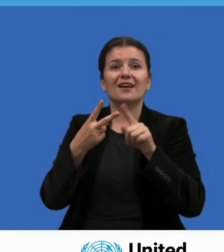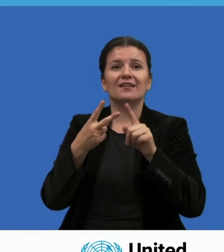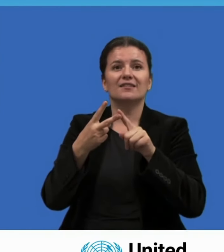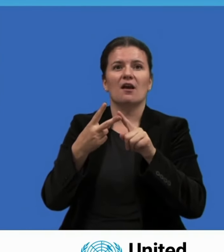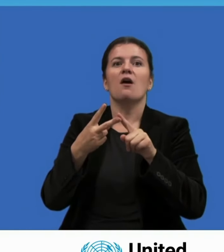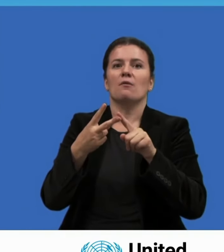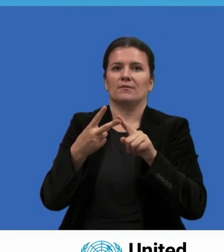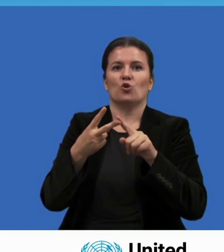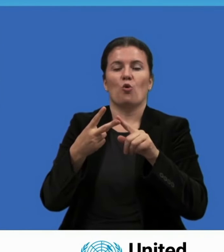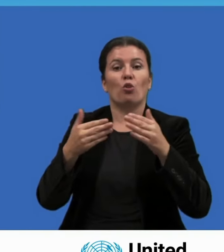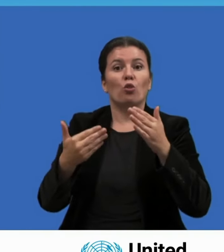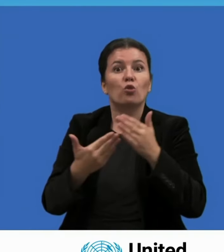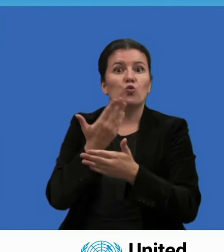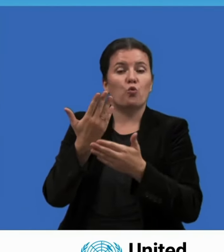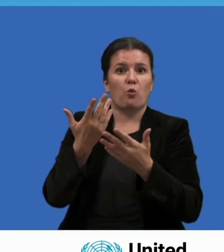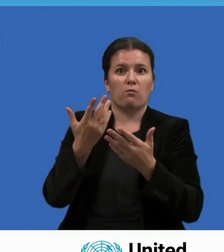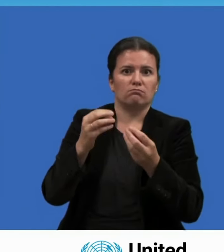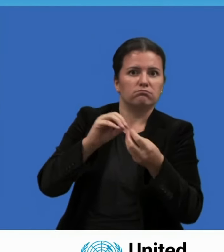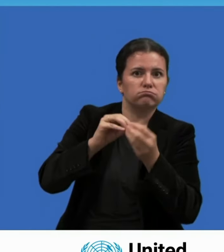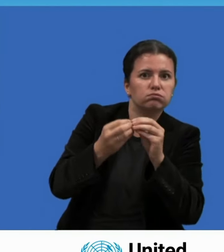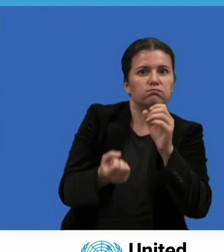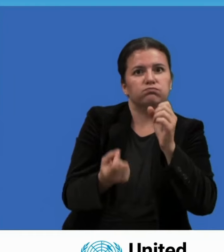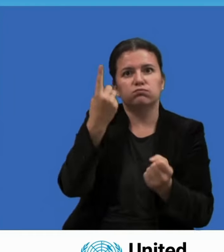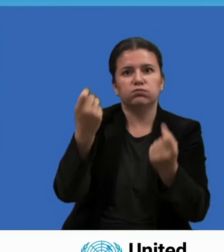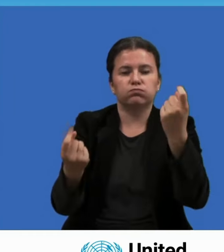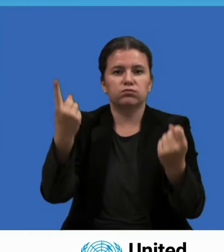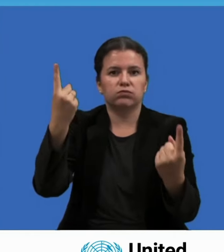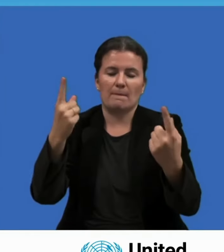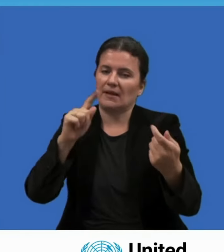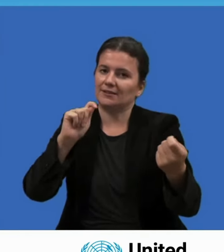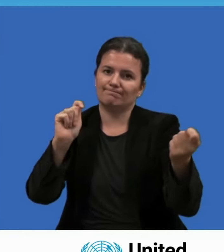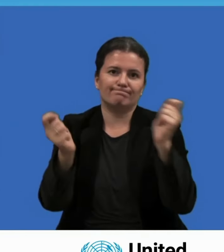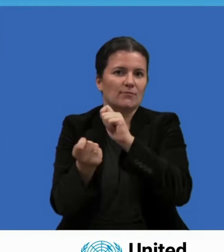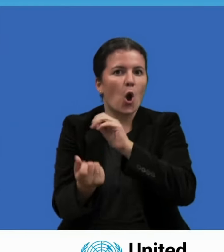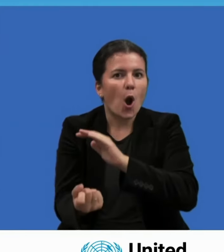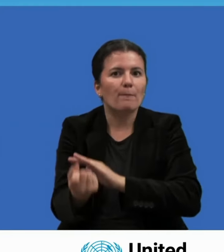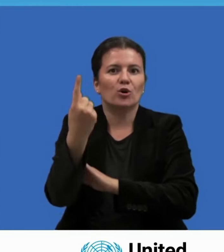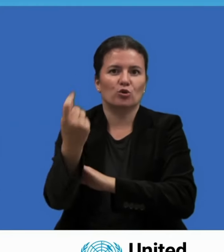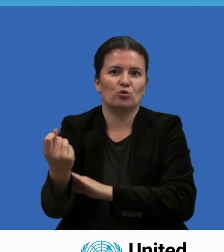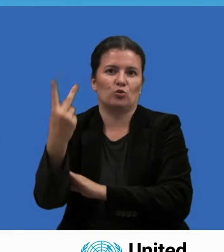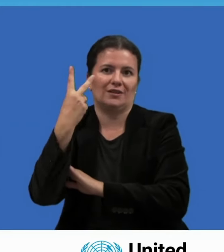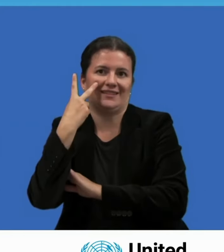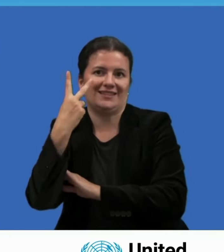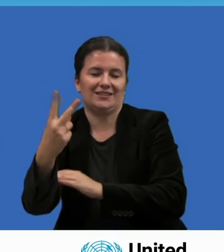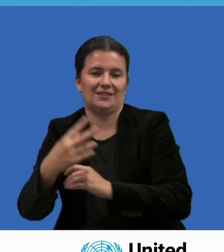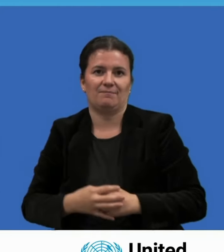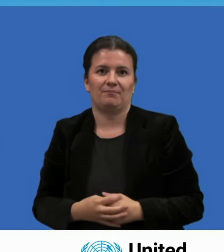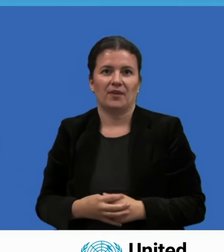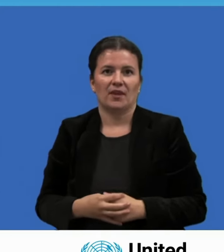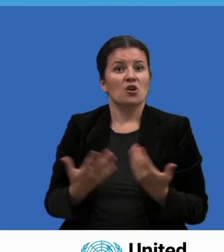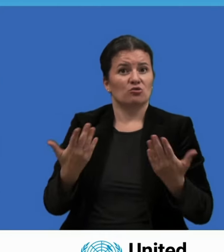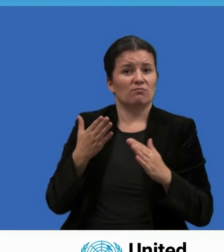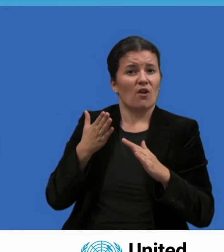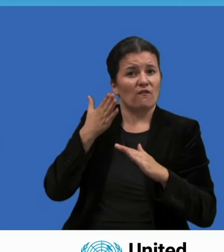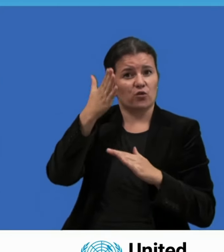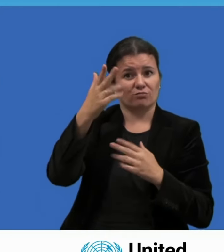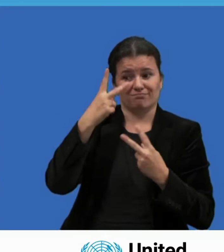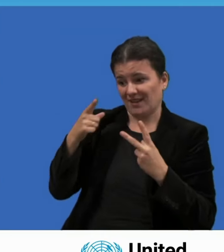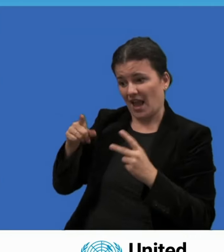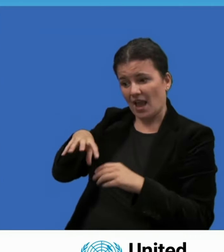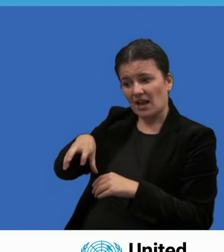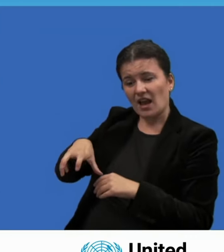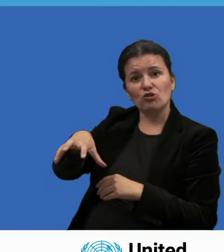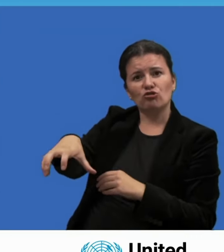temas importantes, como a dívida de países em desenvolvimento e a tributação internacional. A